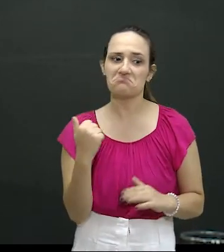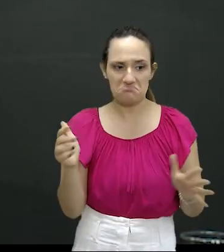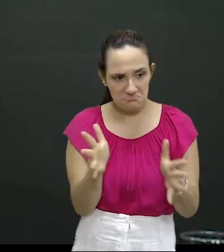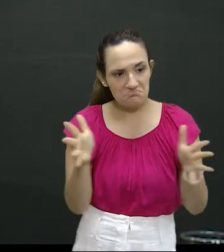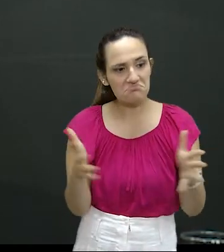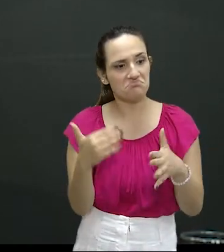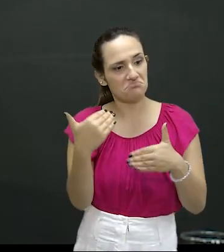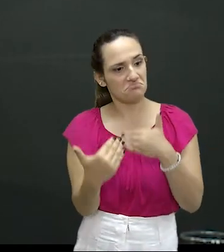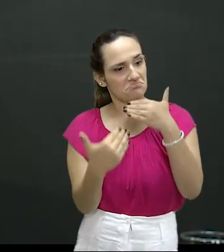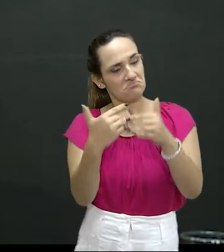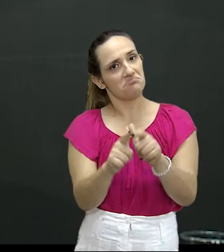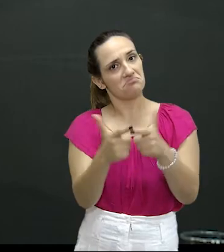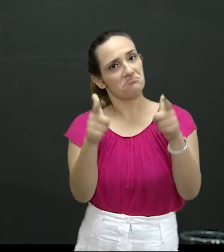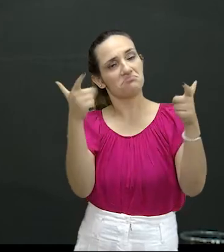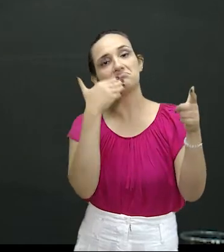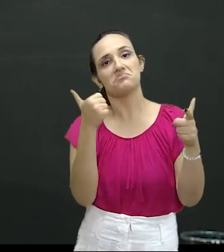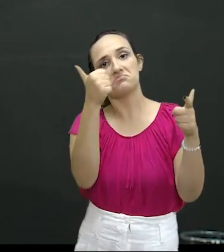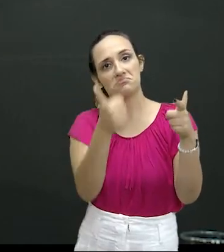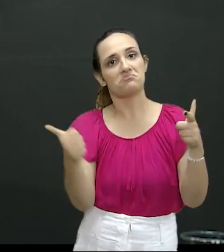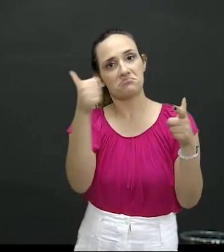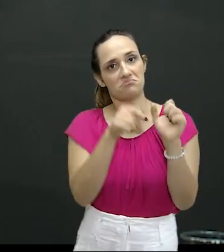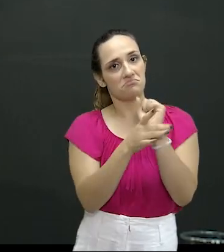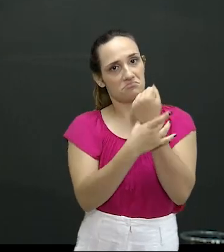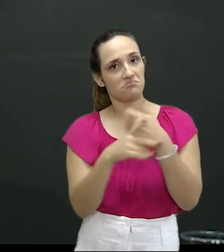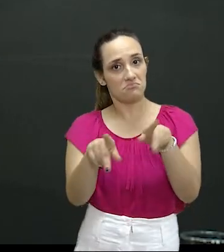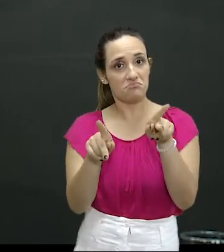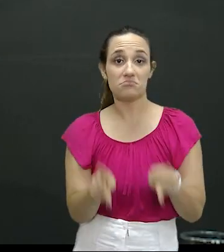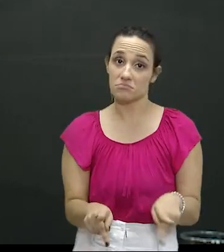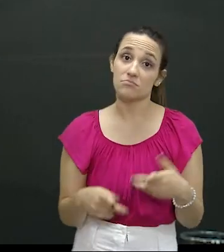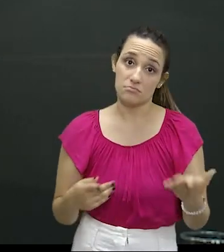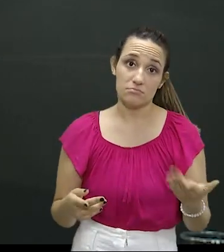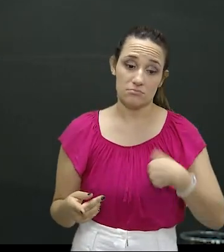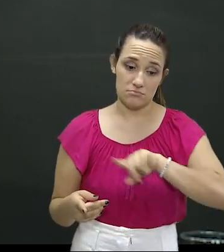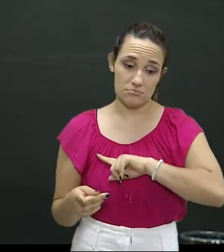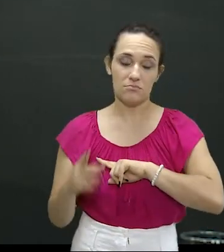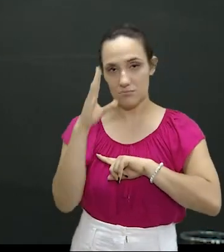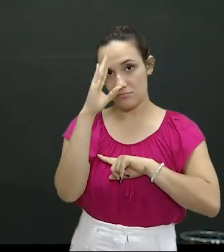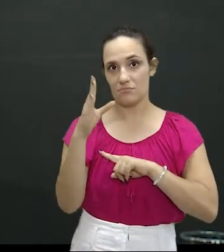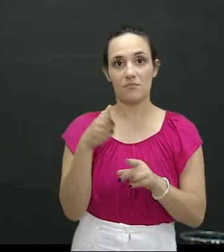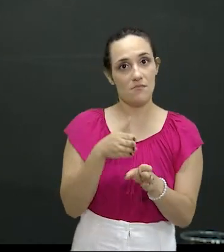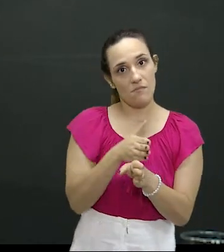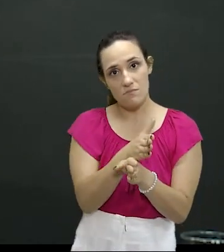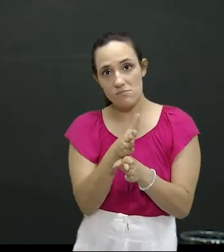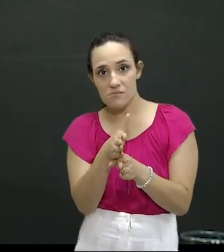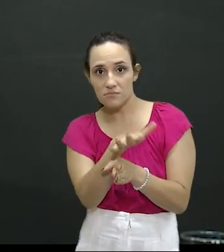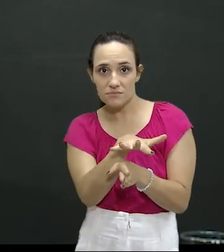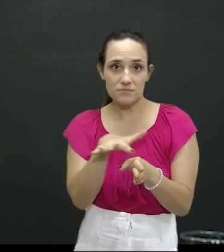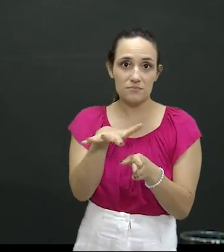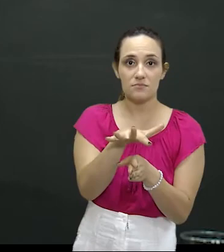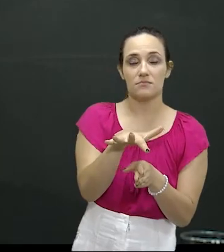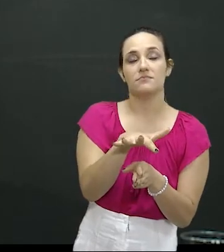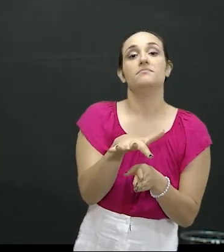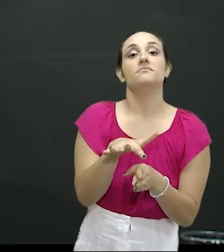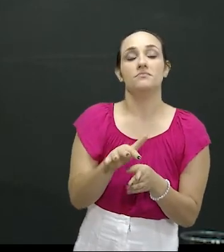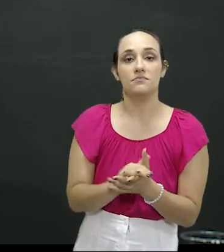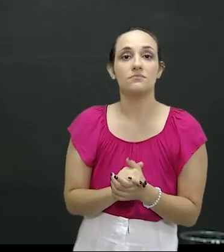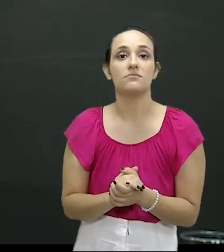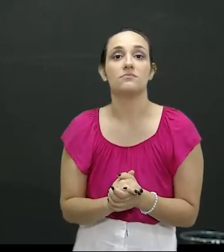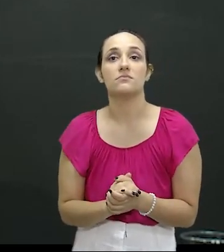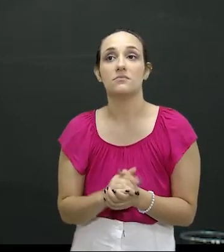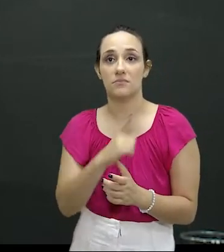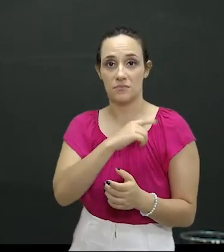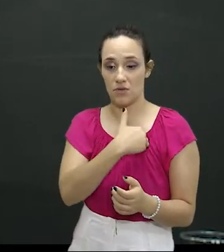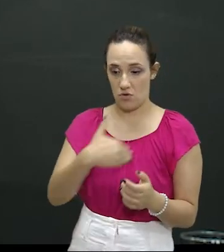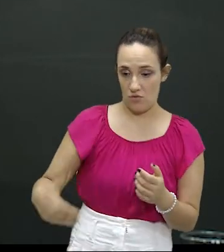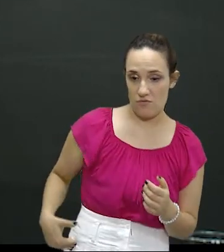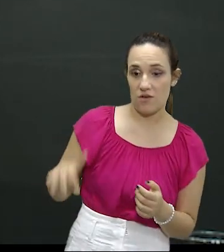significativo ali para as forças de segurança. Nós, pessoalmente, estamos na área de fronteira. Então, essa interação do governo federal e do